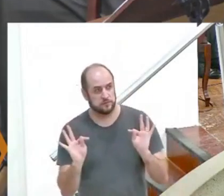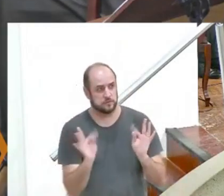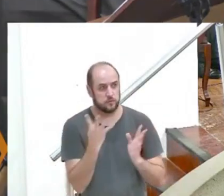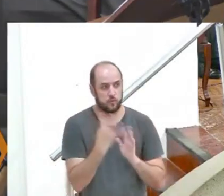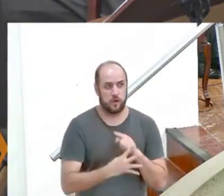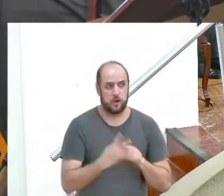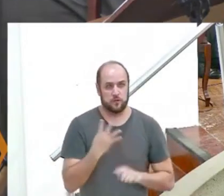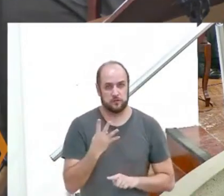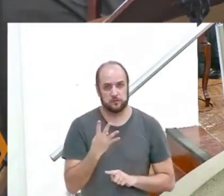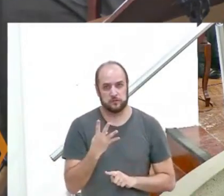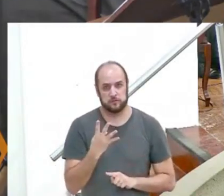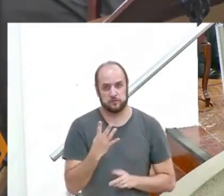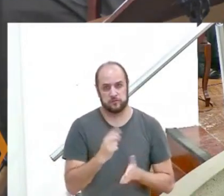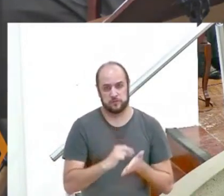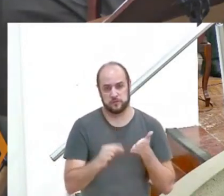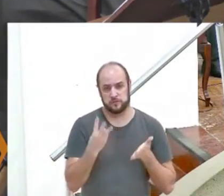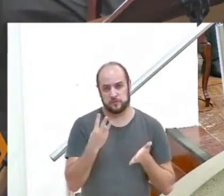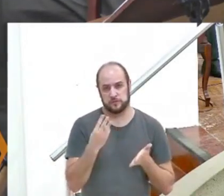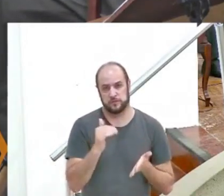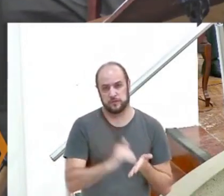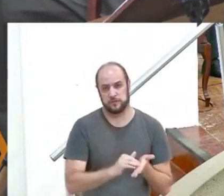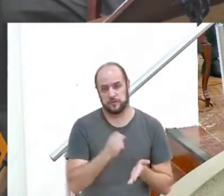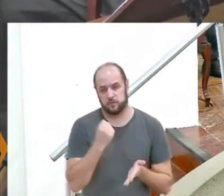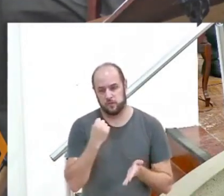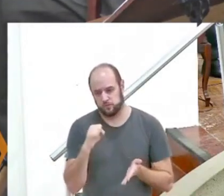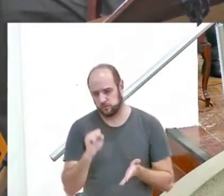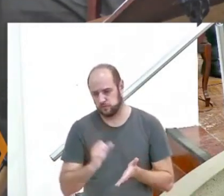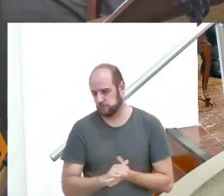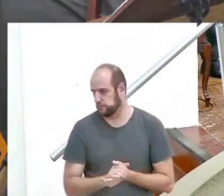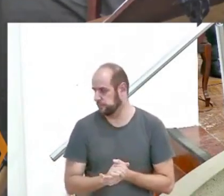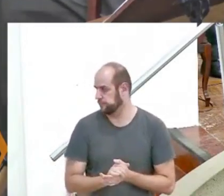de 3 a 8.